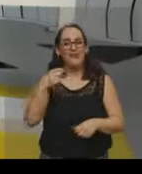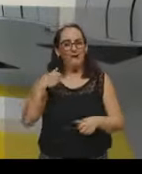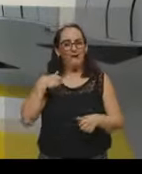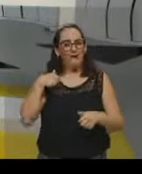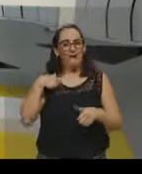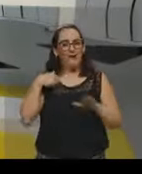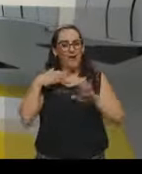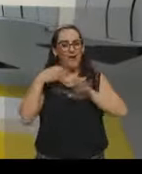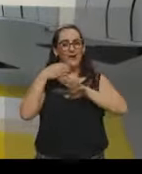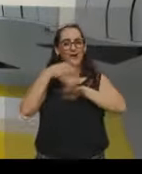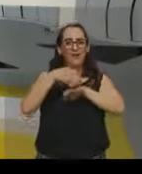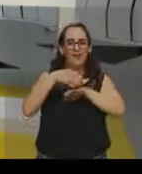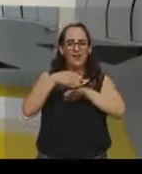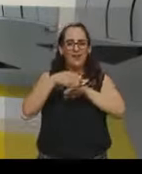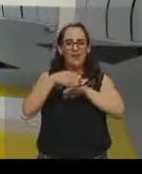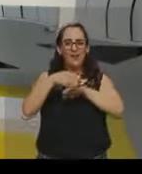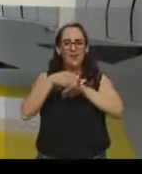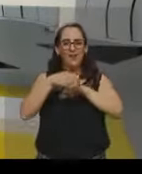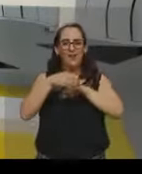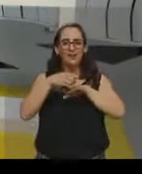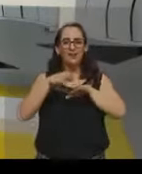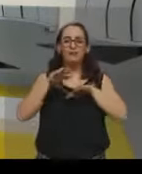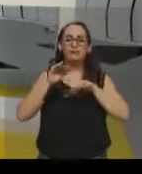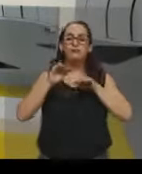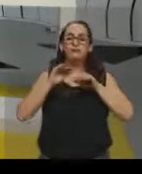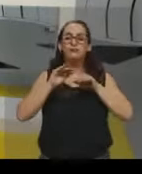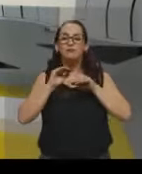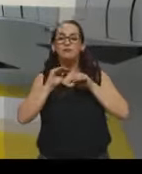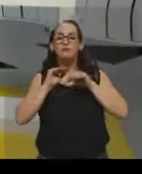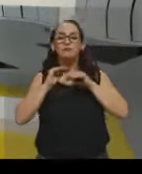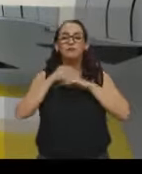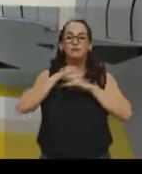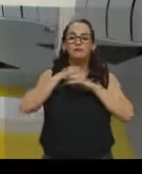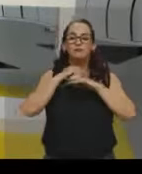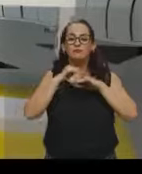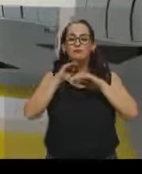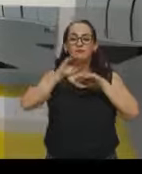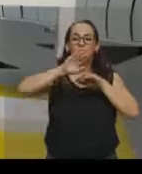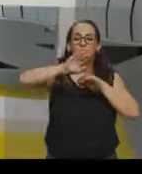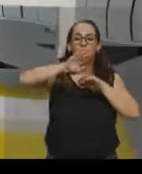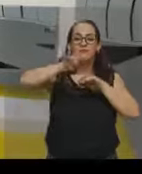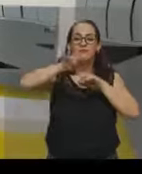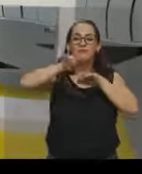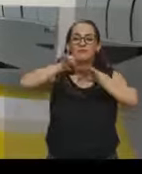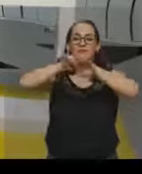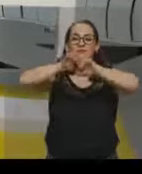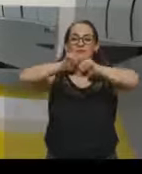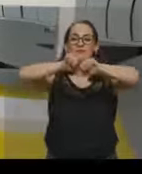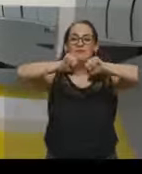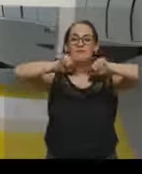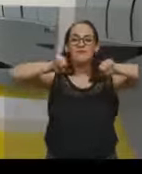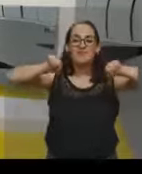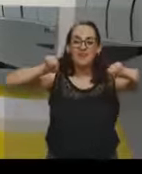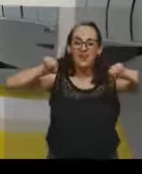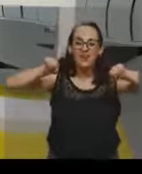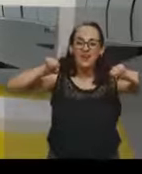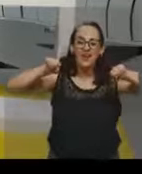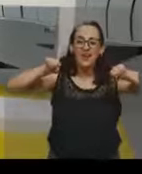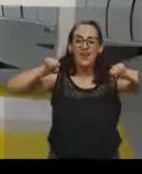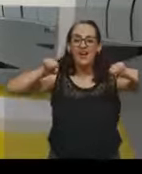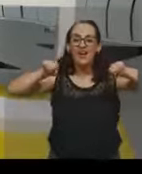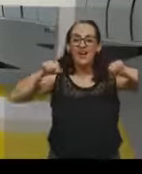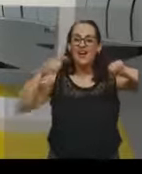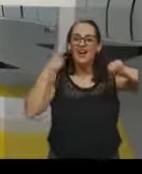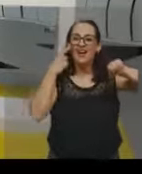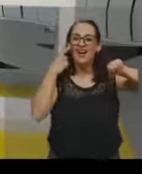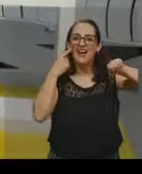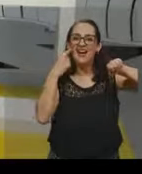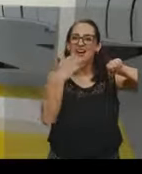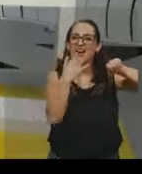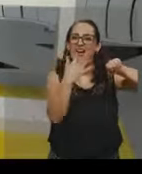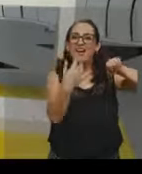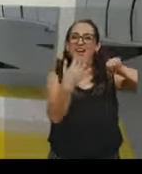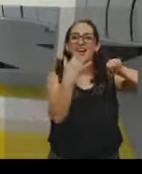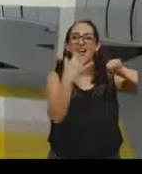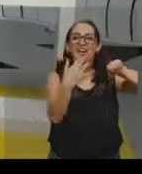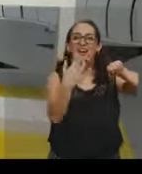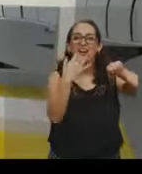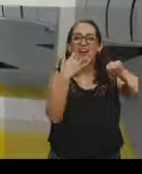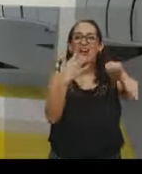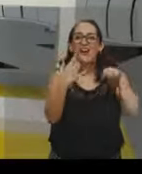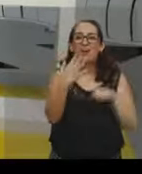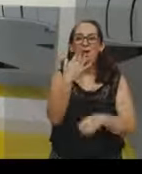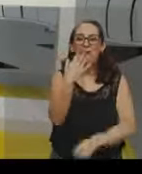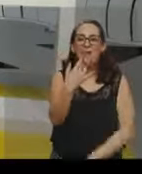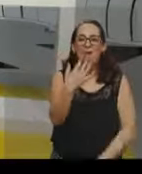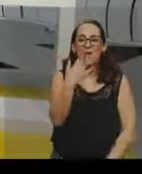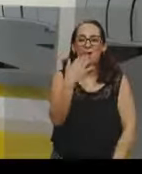conferir as cores dos prédios. Para ver se batia, olha. Porque lá fora era tudo muito colorido. Então, tinha o prédio amarelo,